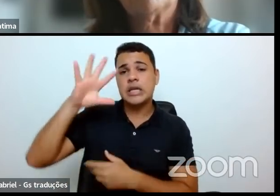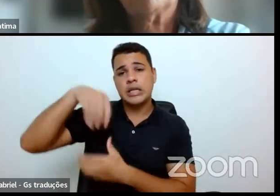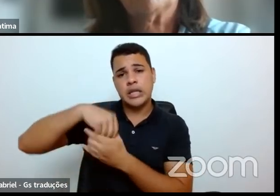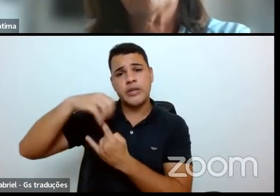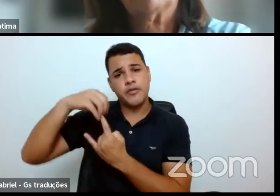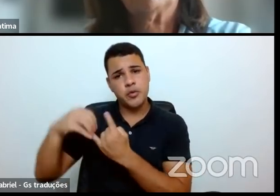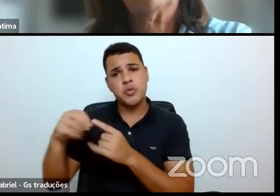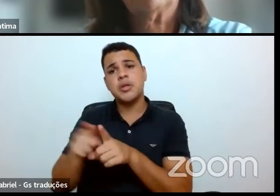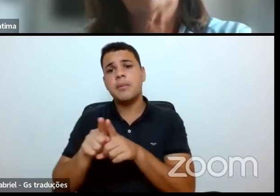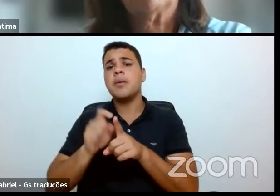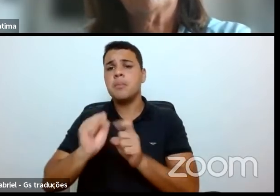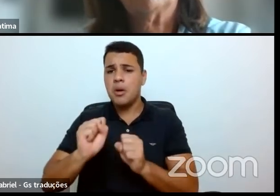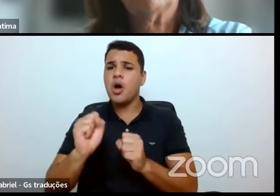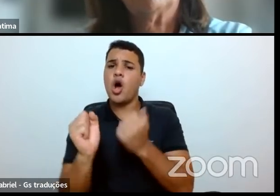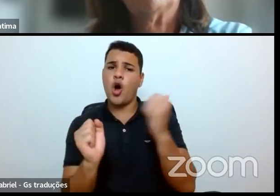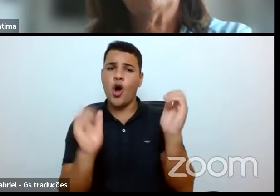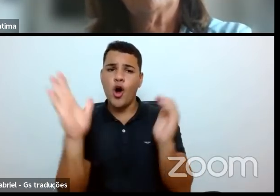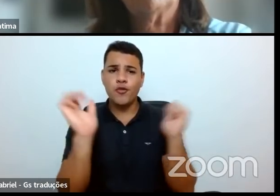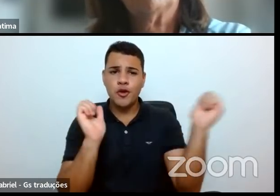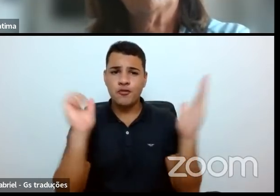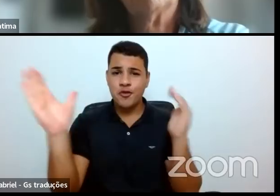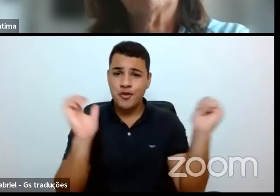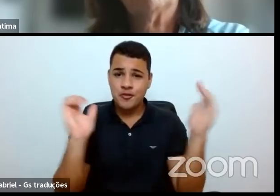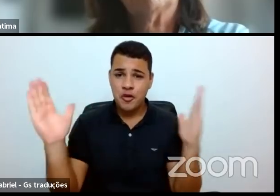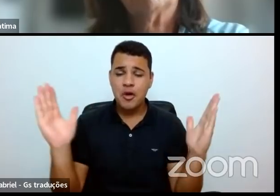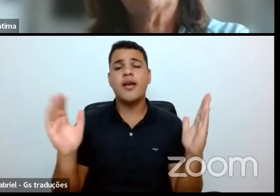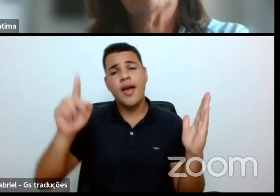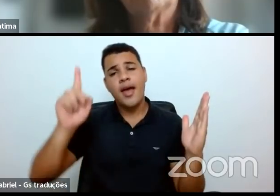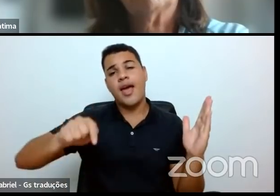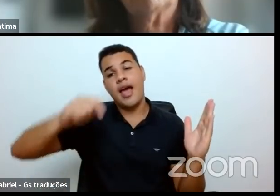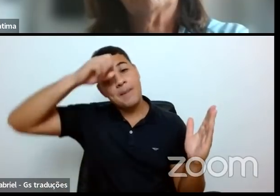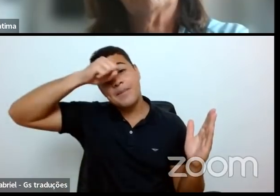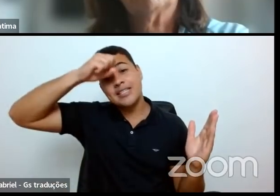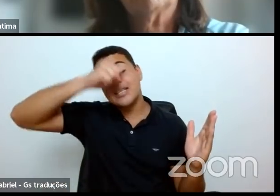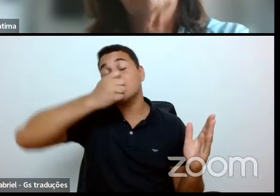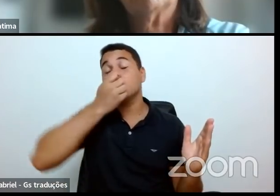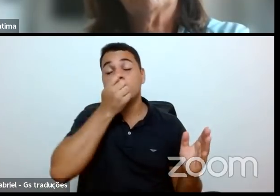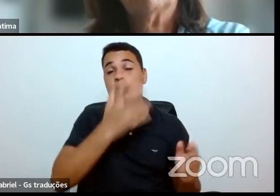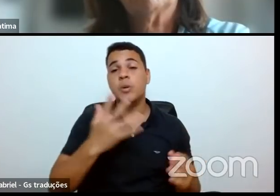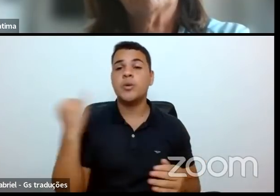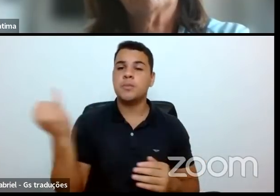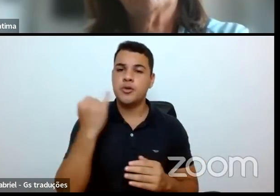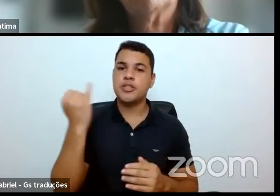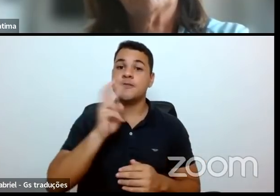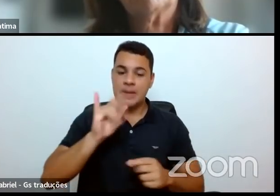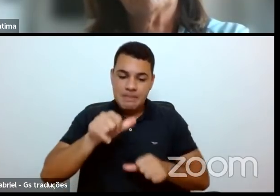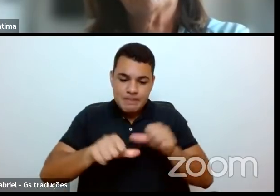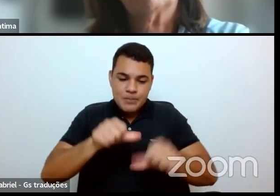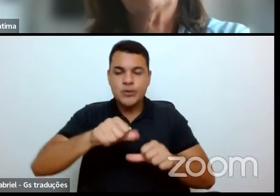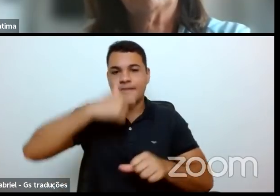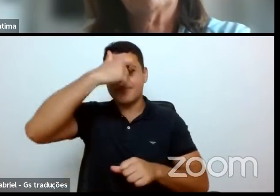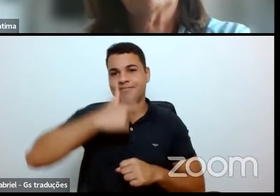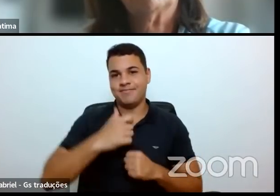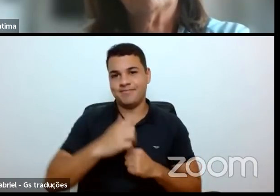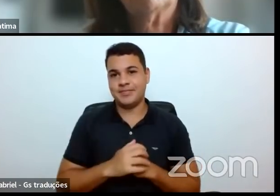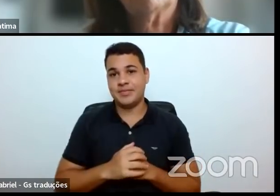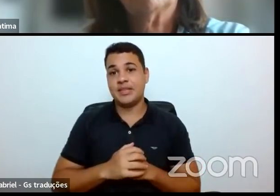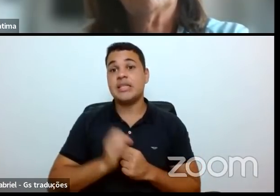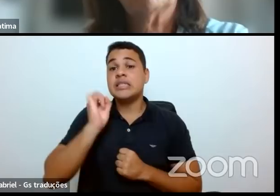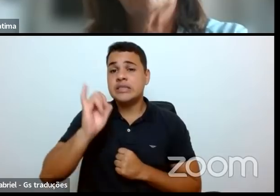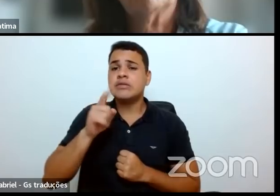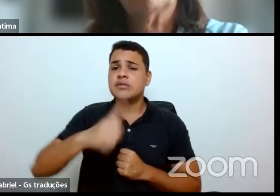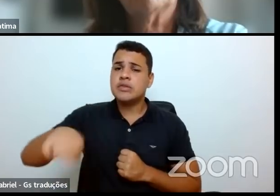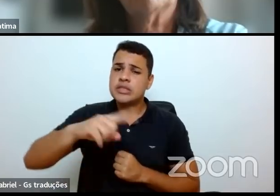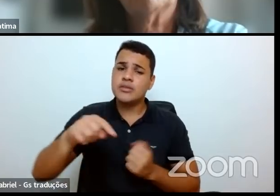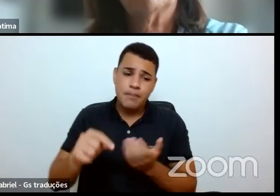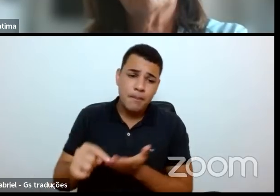fora dela, é um aprendizado muito importante. Mas, se optarem por outros caminhos, certamente